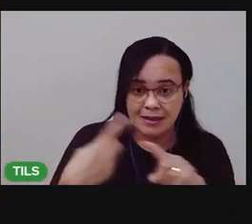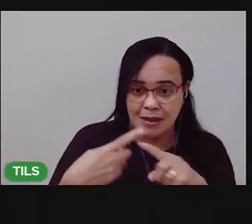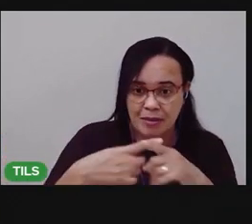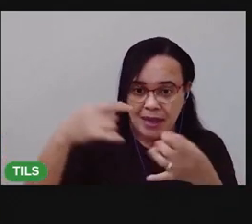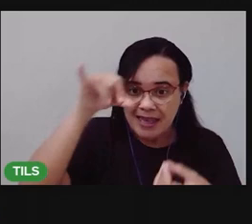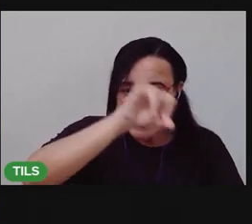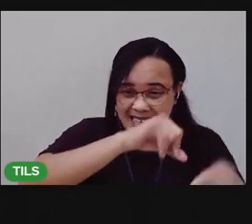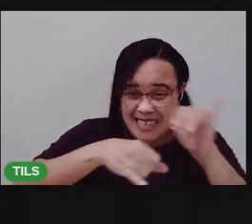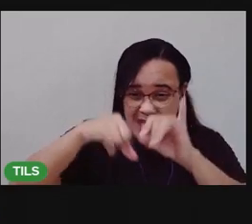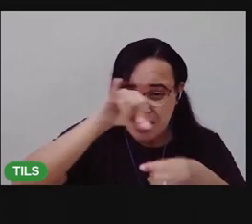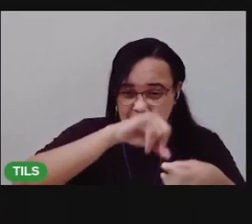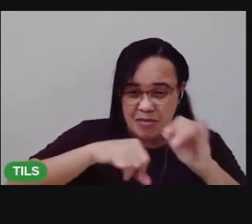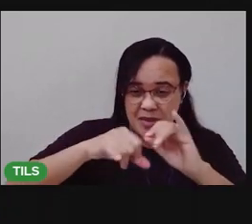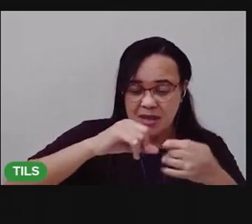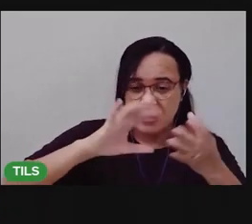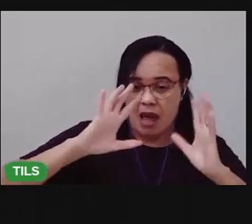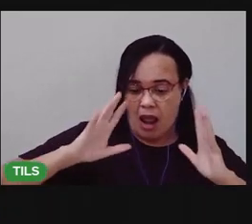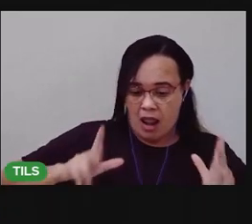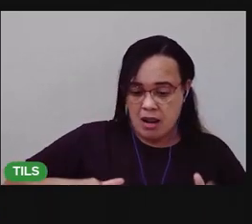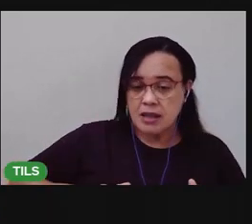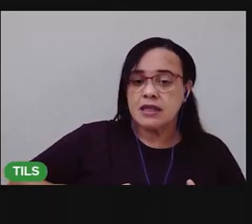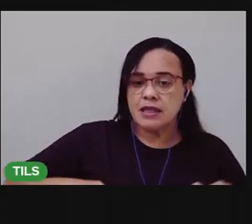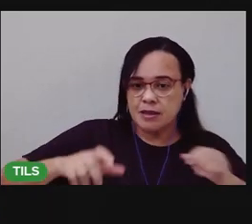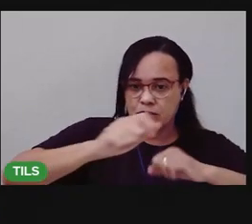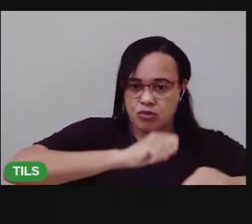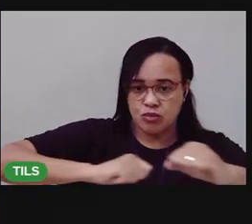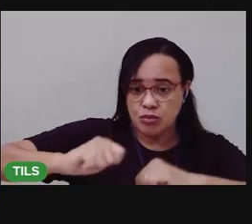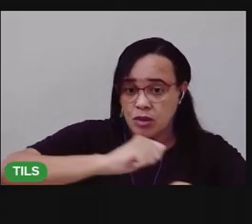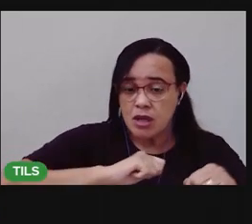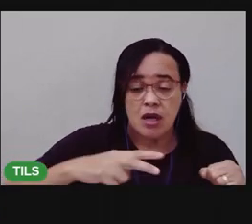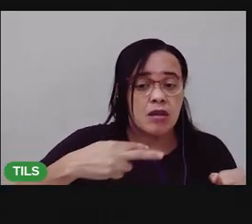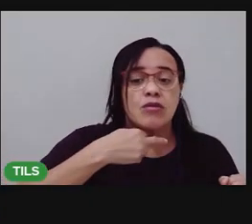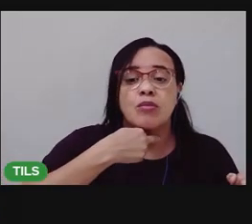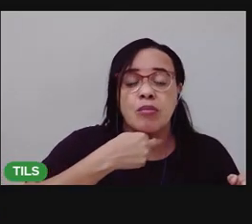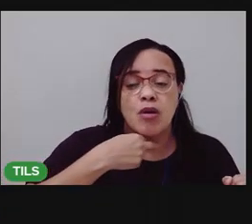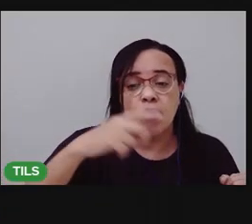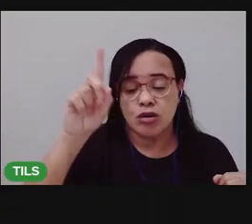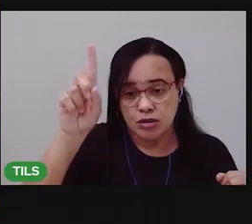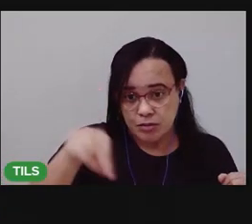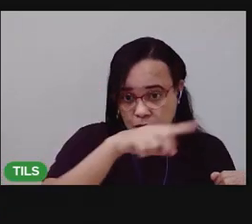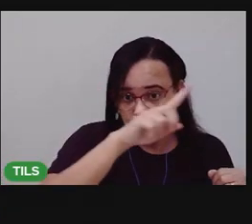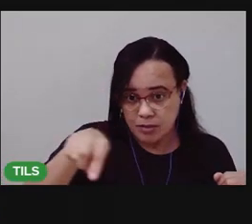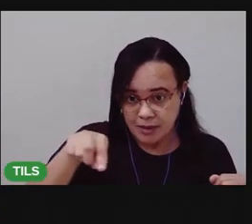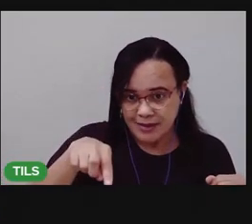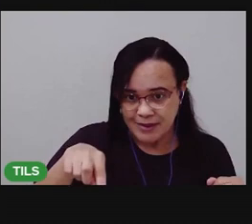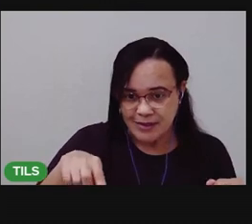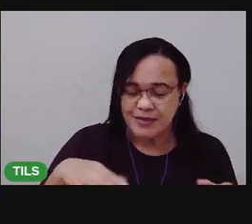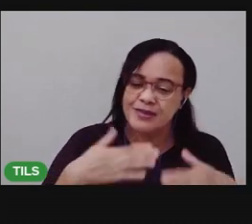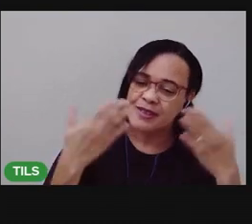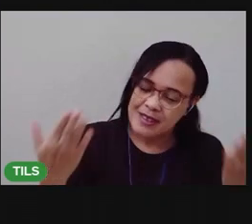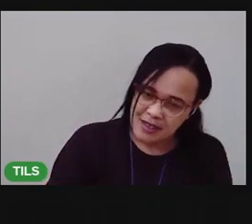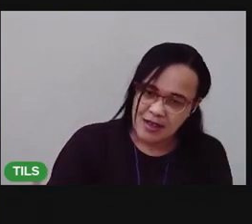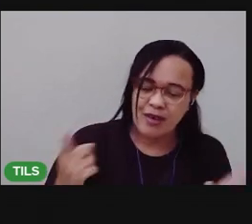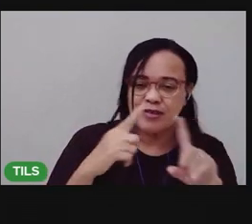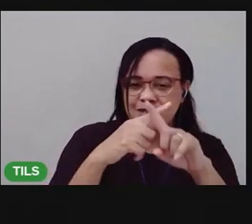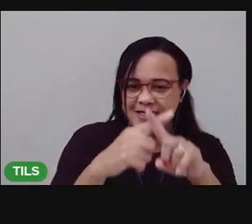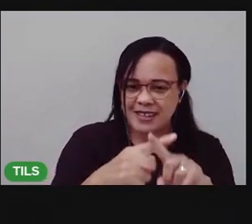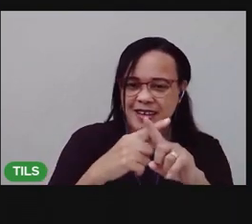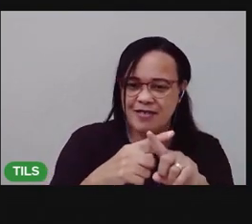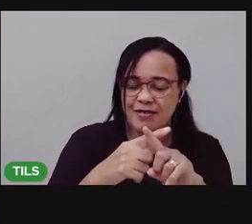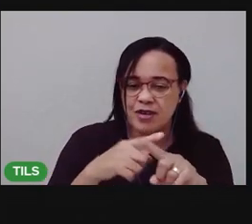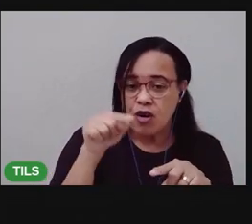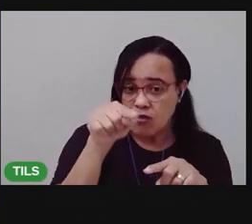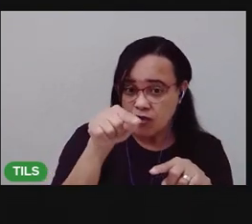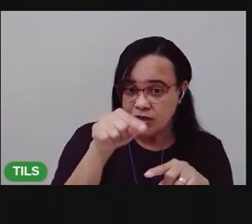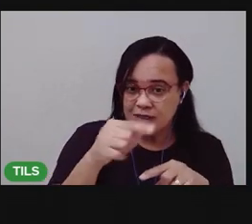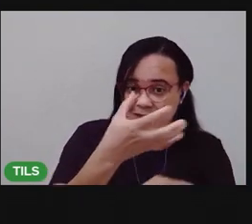E eu deixei um desafio aí para vocês, que é gravar um vídeo, compartilhar